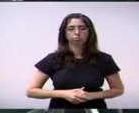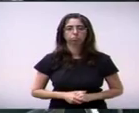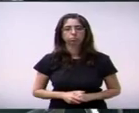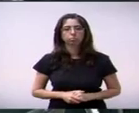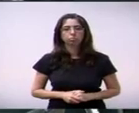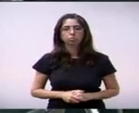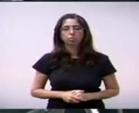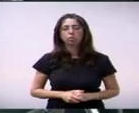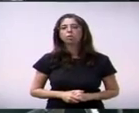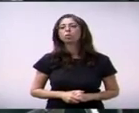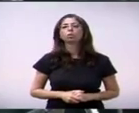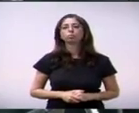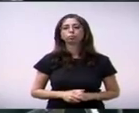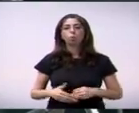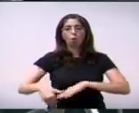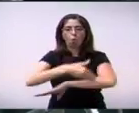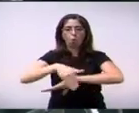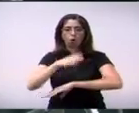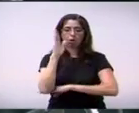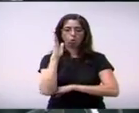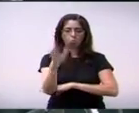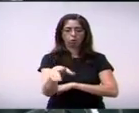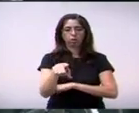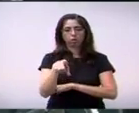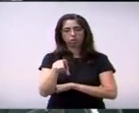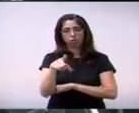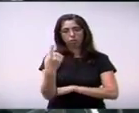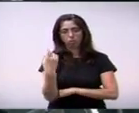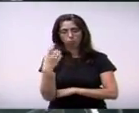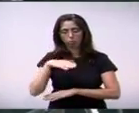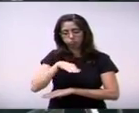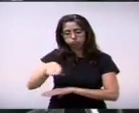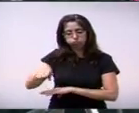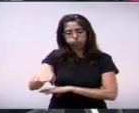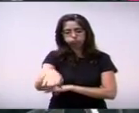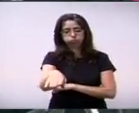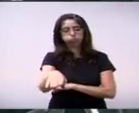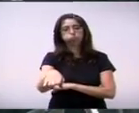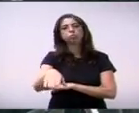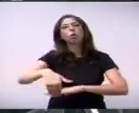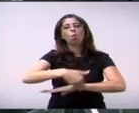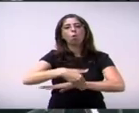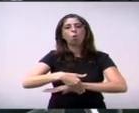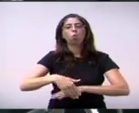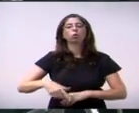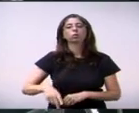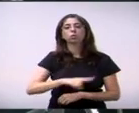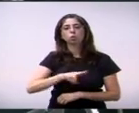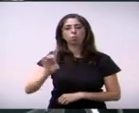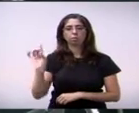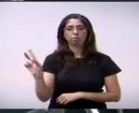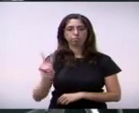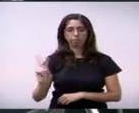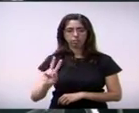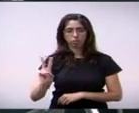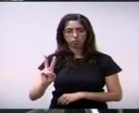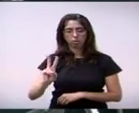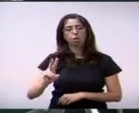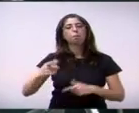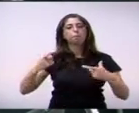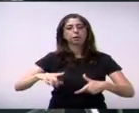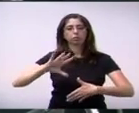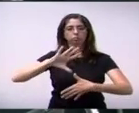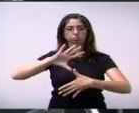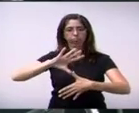inversão de sentido único de direção à rua Venezuela, no Jardim América. 220